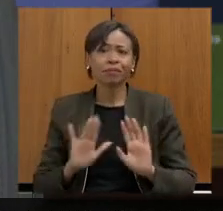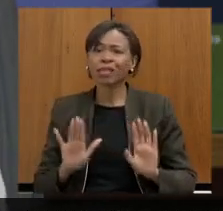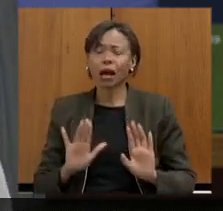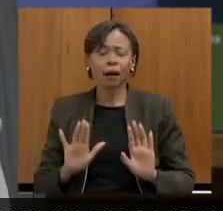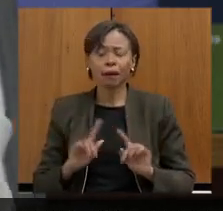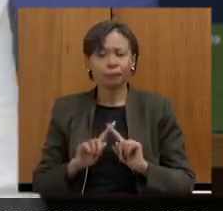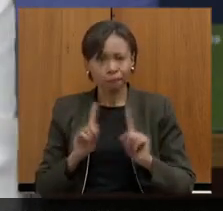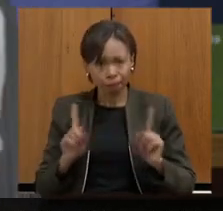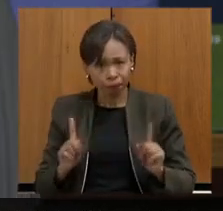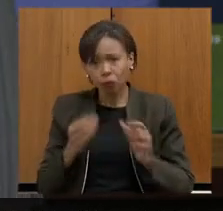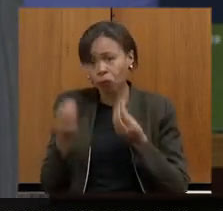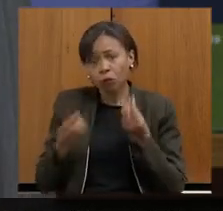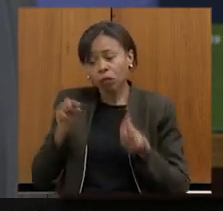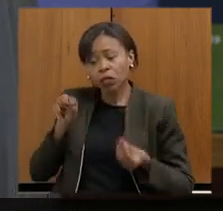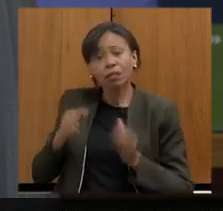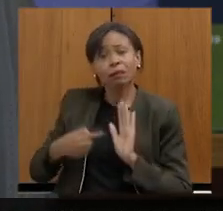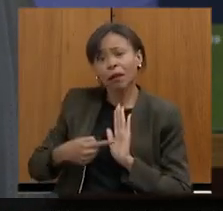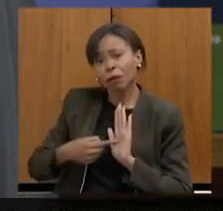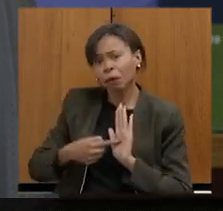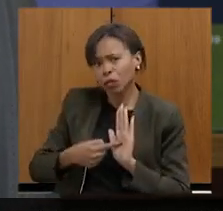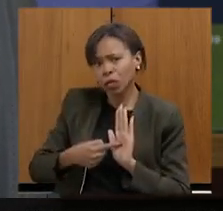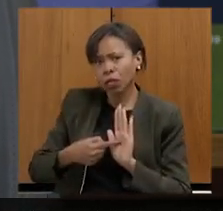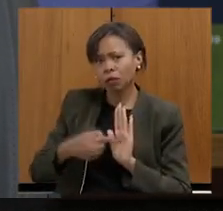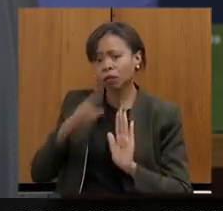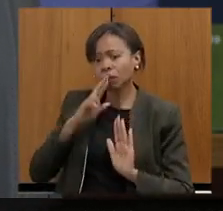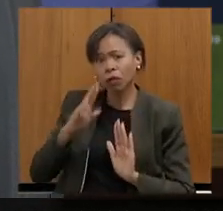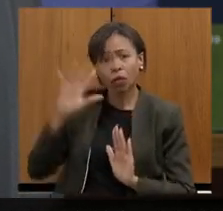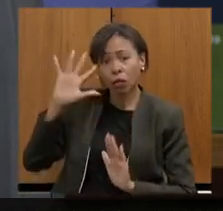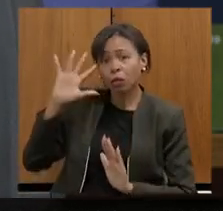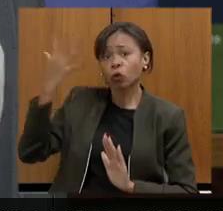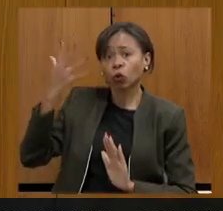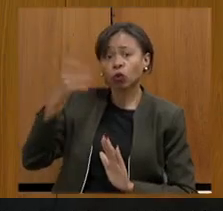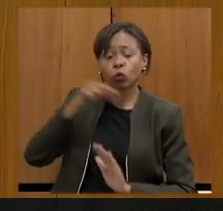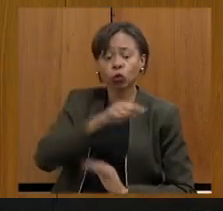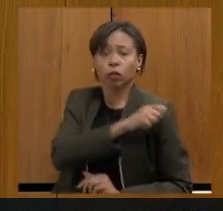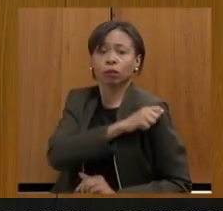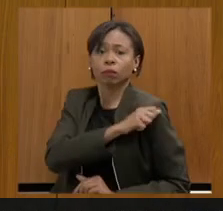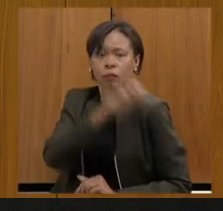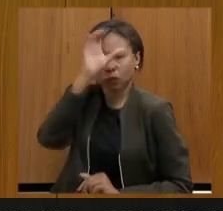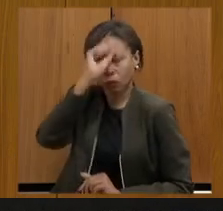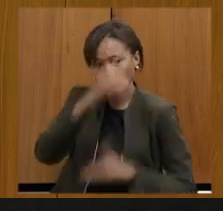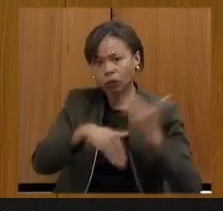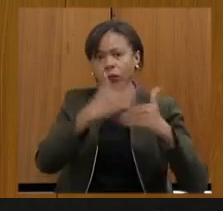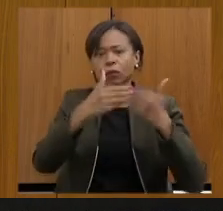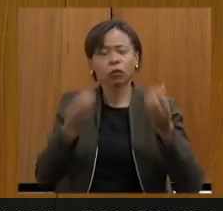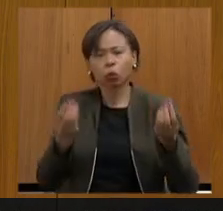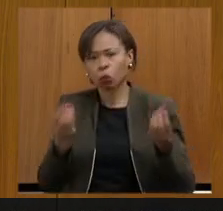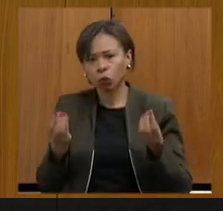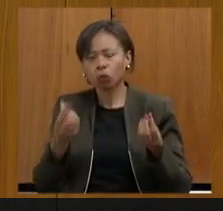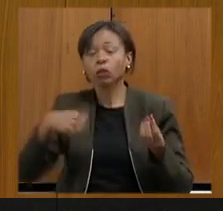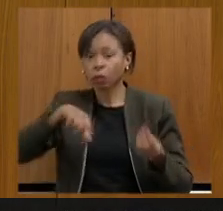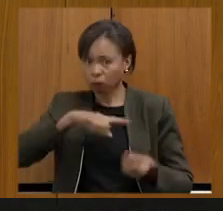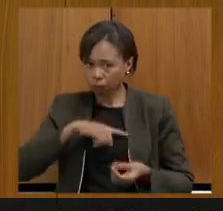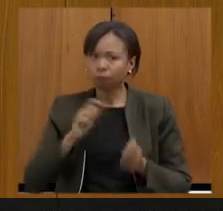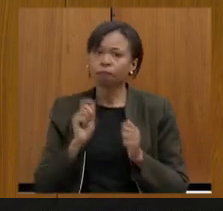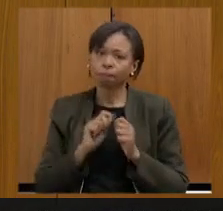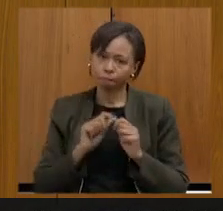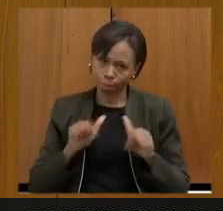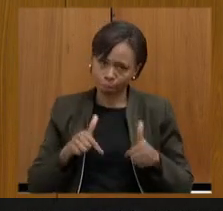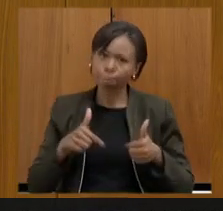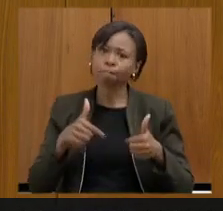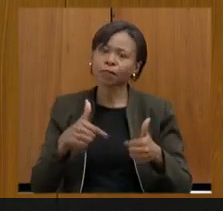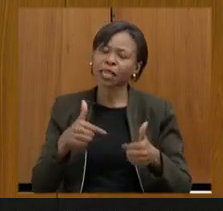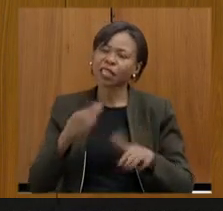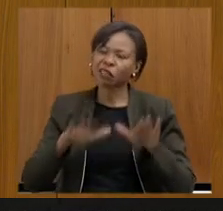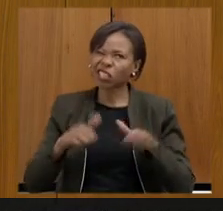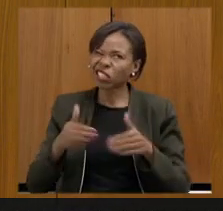isso vai representar em relação aos resultados de aprendizagem dos alunos é isso que a gente está construindo e que a gente acho que daqui nos